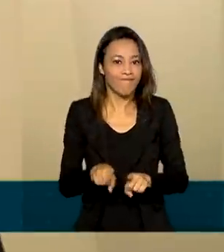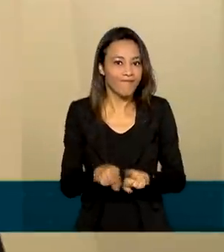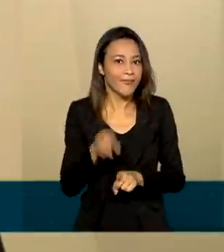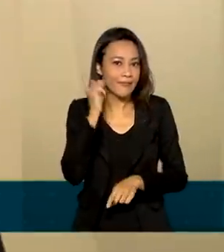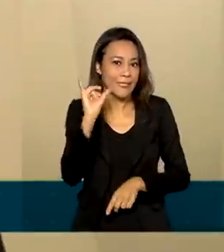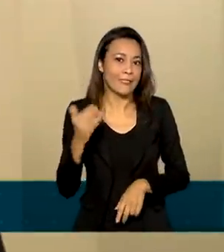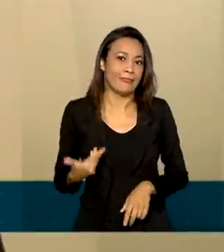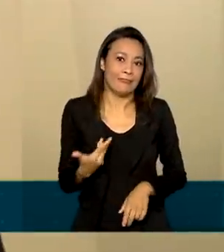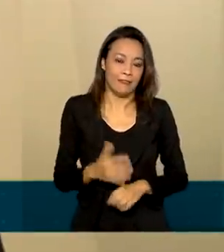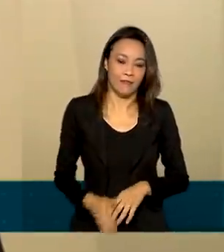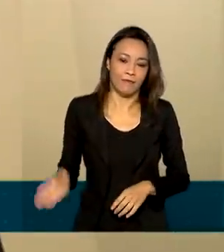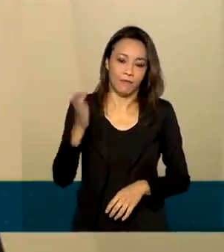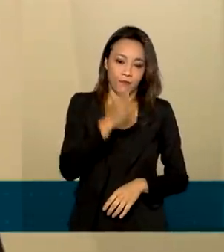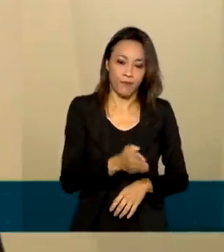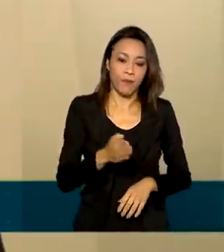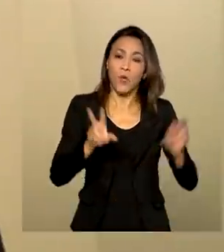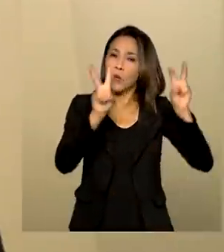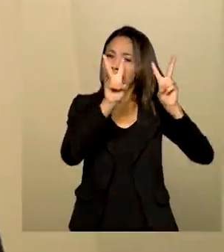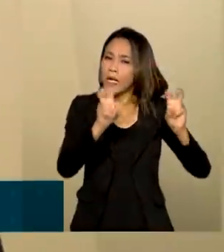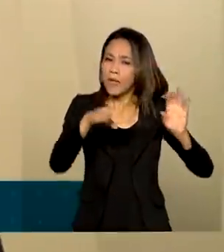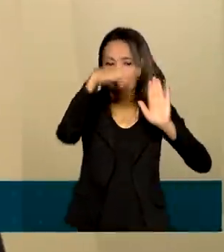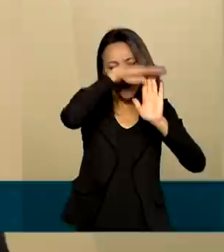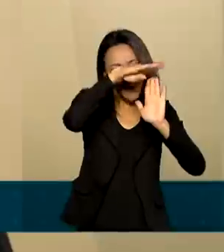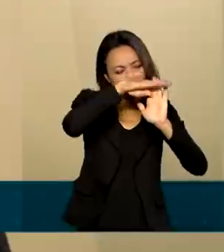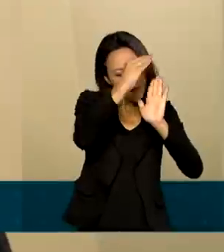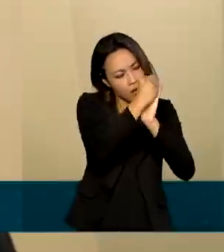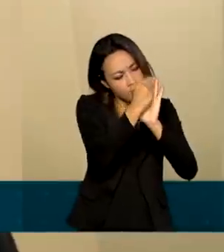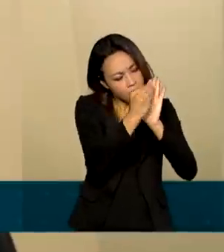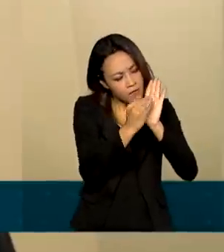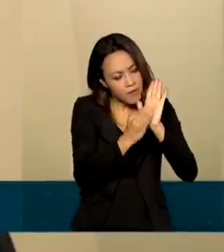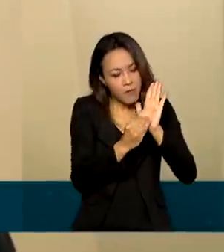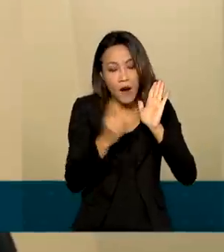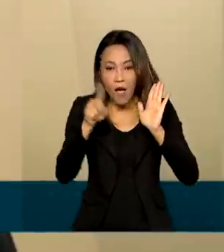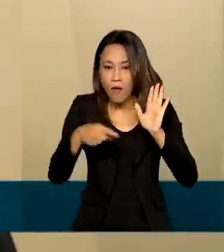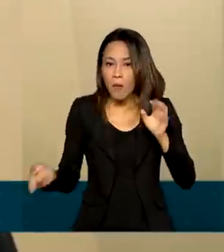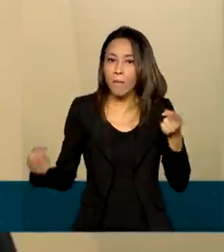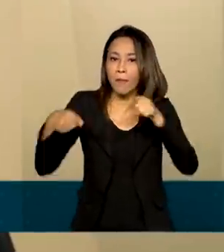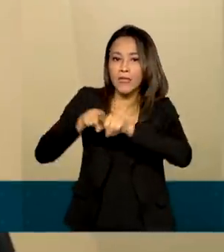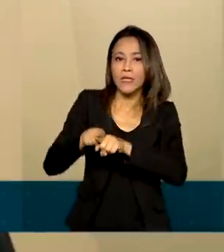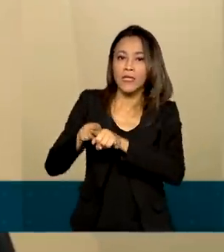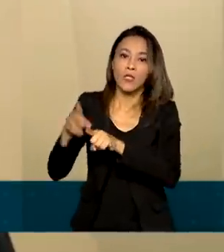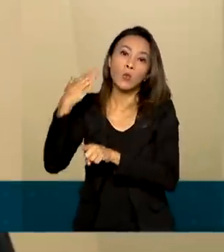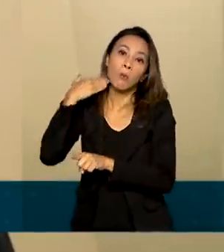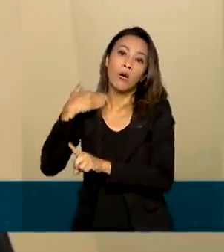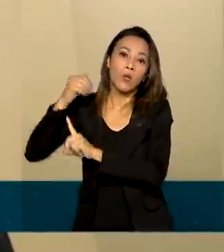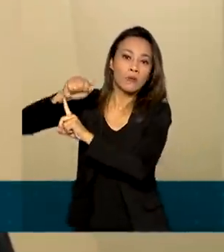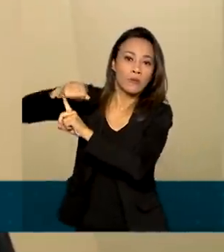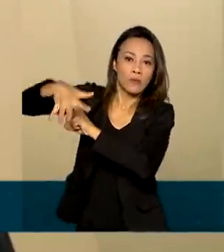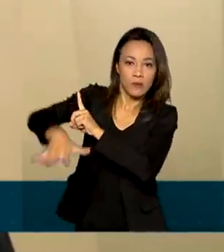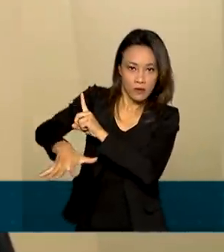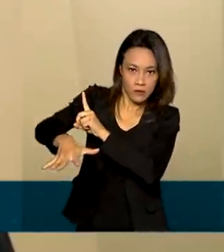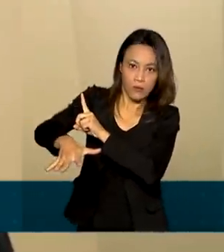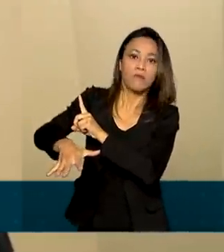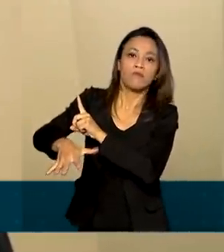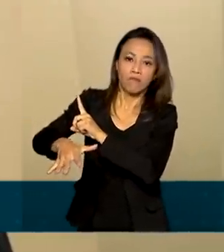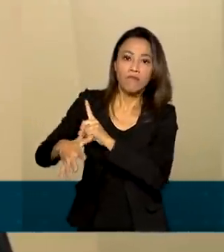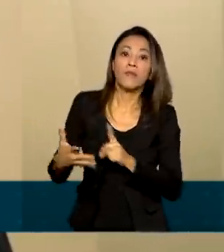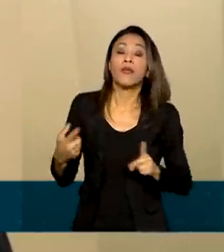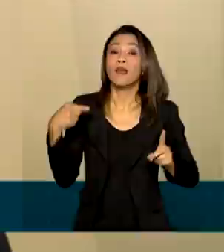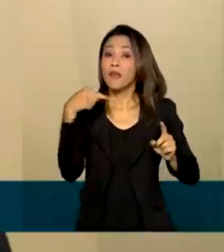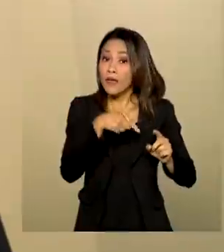O conteúdo foi desenvolvido em uma parceria com o Banco Central e é uma iniciativa que visa